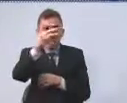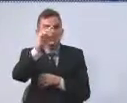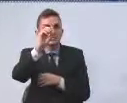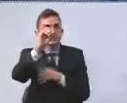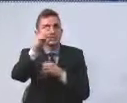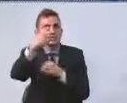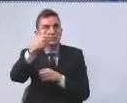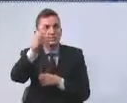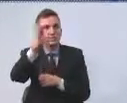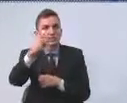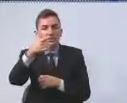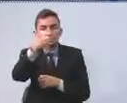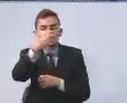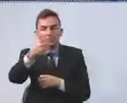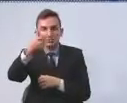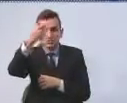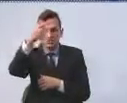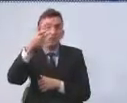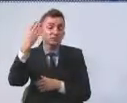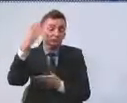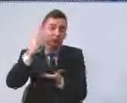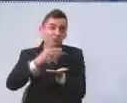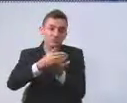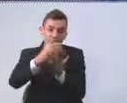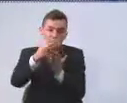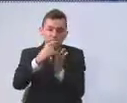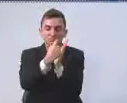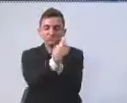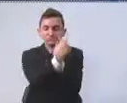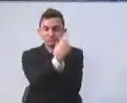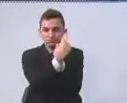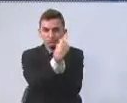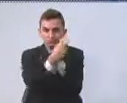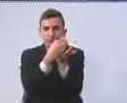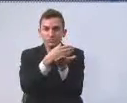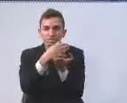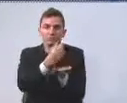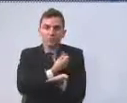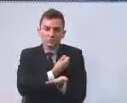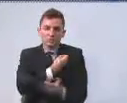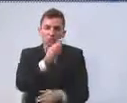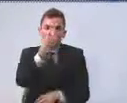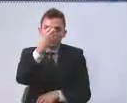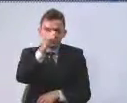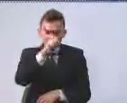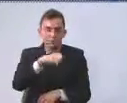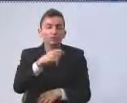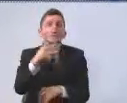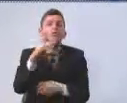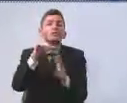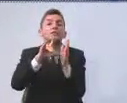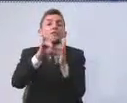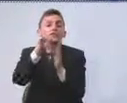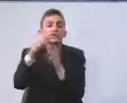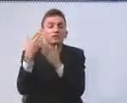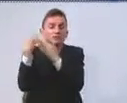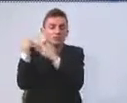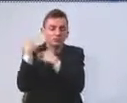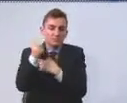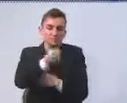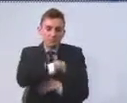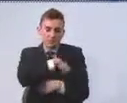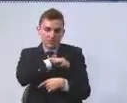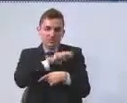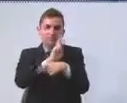Bom dia a todos. No parágrafo único do artigo 48 da Lei de Associação Nacional, o calendário das